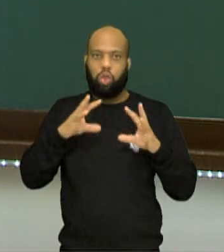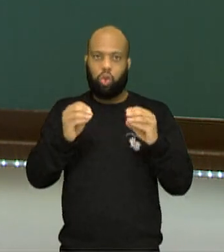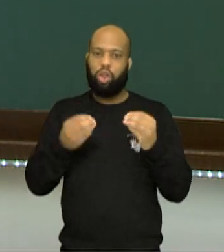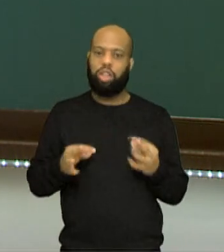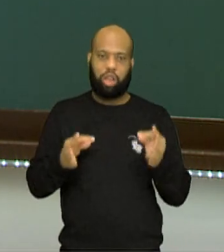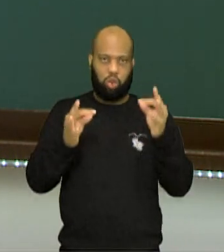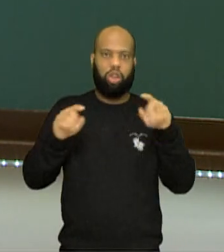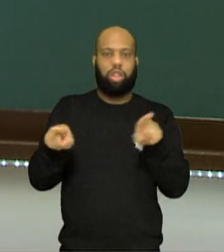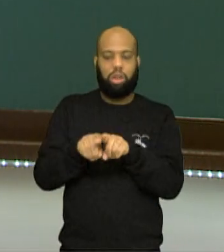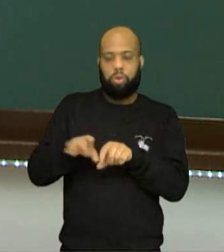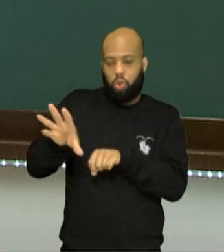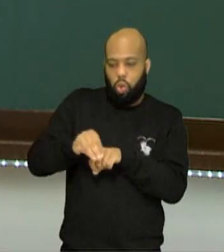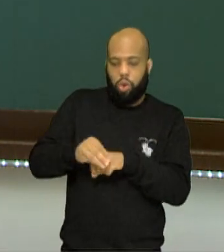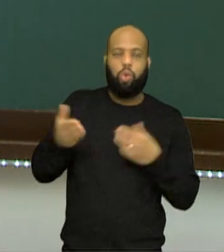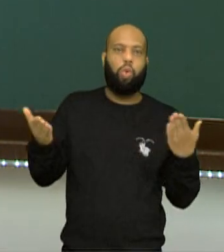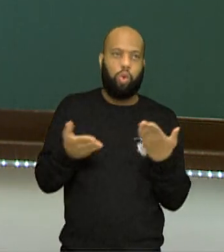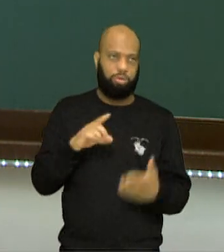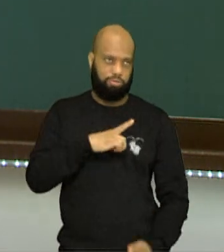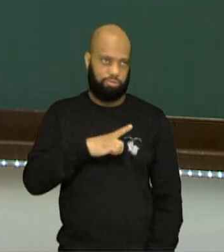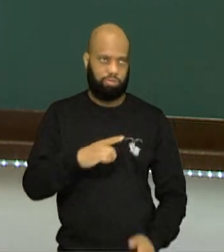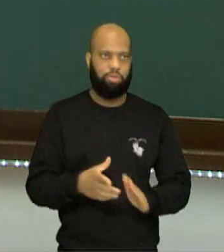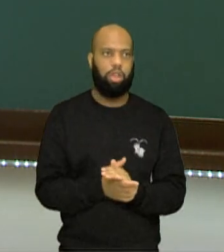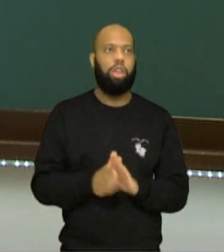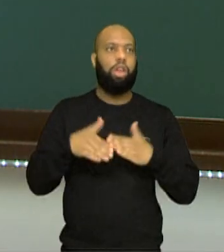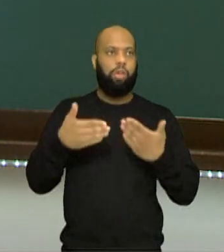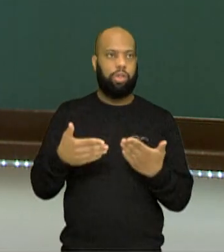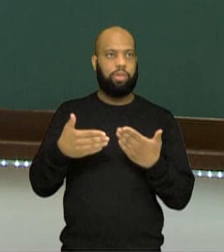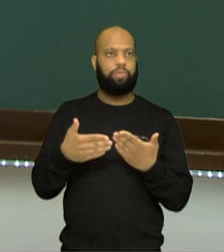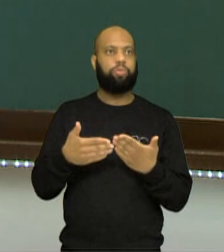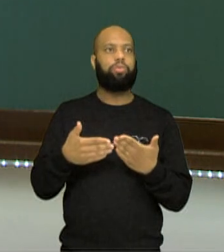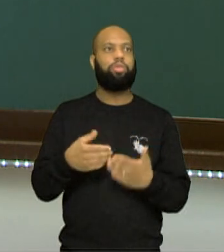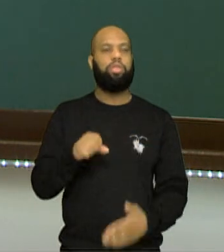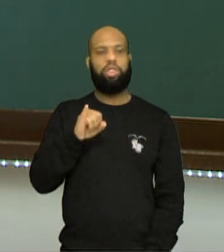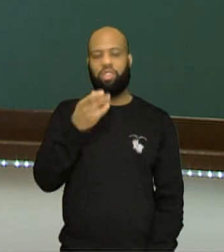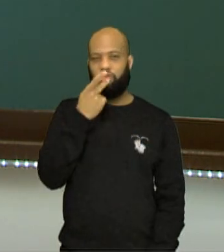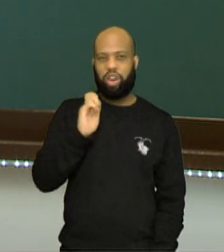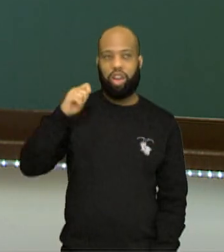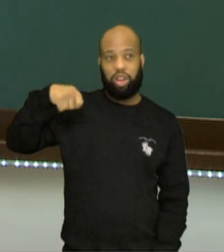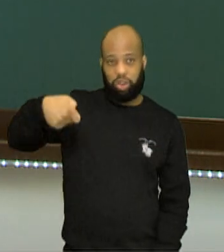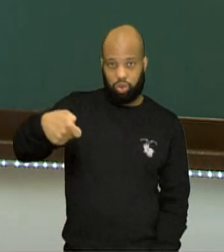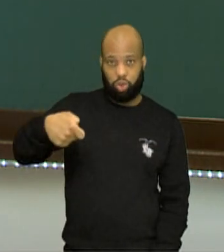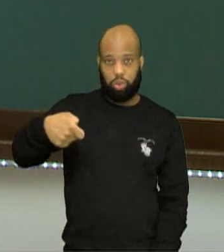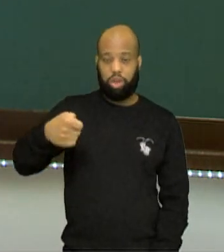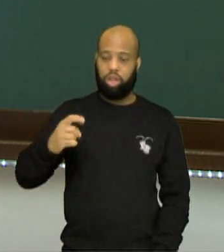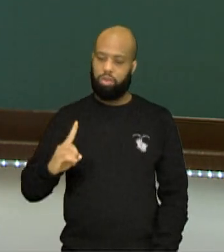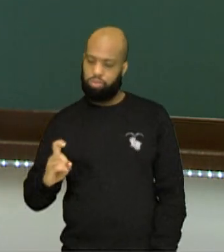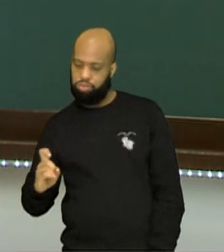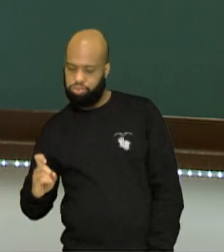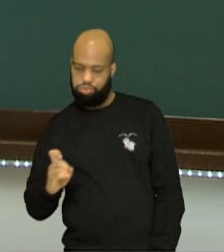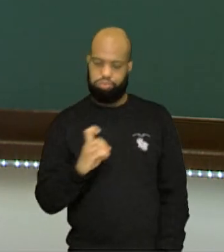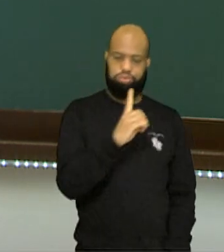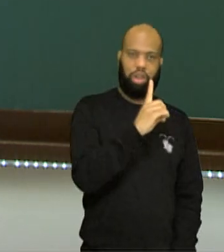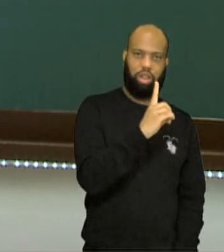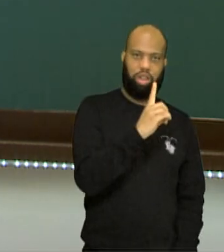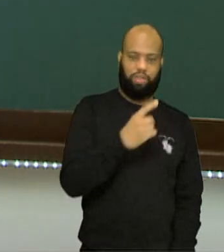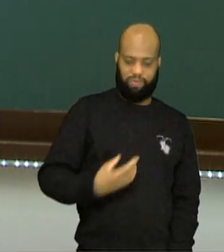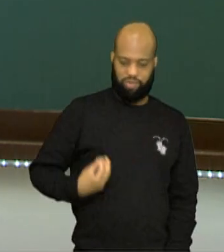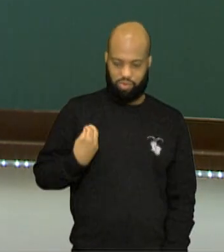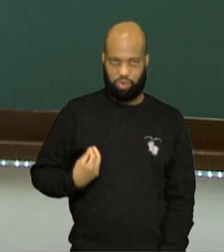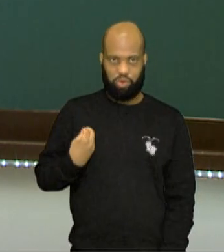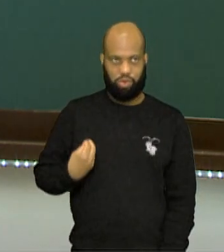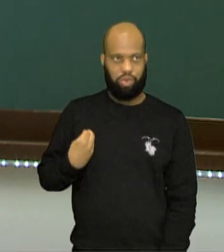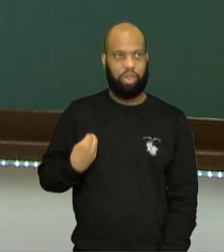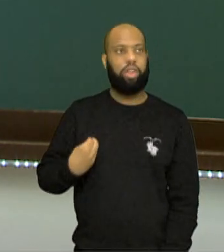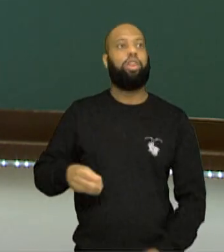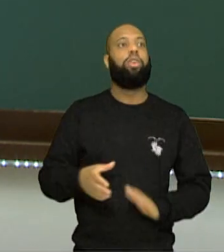conhecimento de genética que nós temos hoje. Então, quando a gente fala em evolução dos seres vivos, tudo começou lá com o Condri